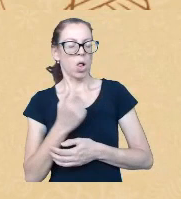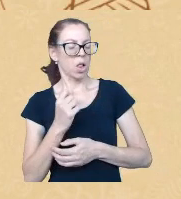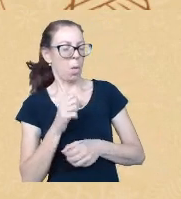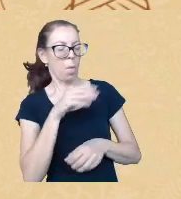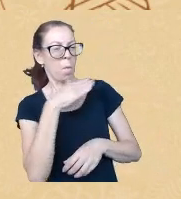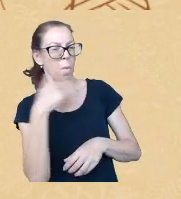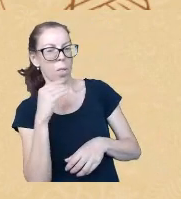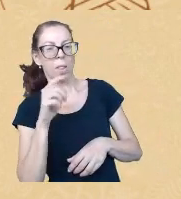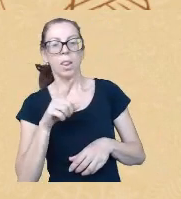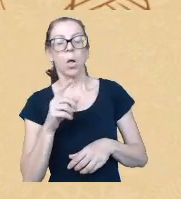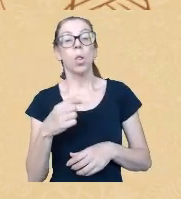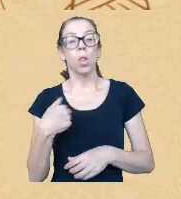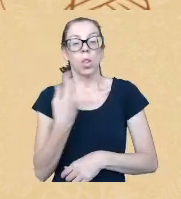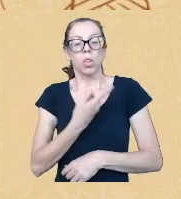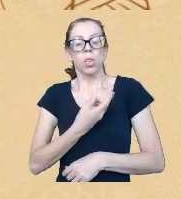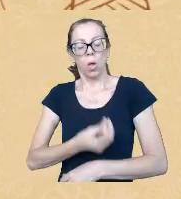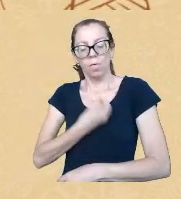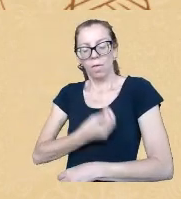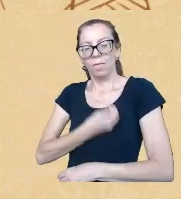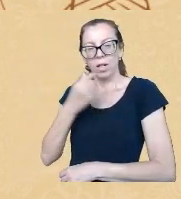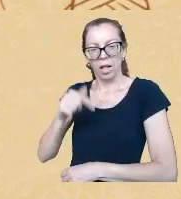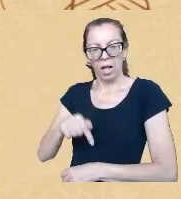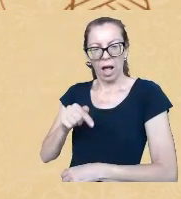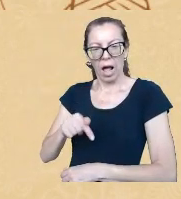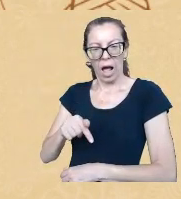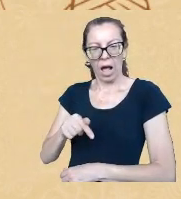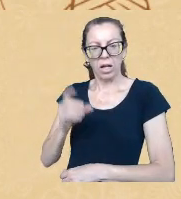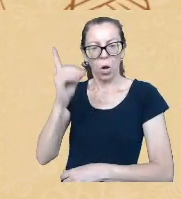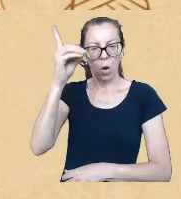esse direito à autodeclaração é um direito do próprio povo